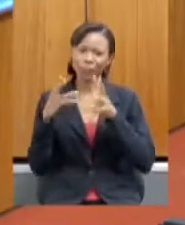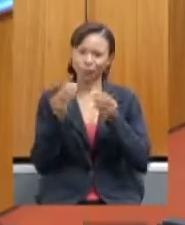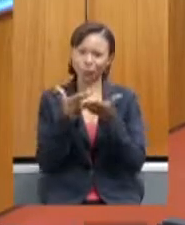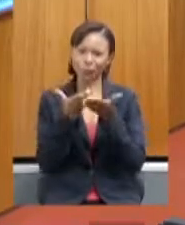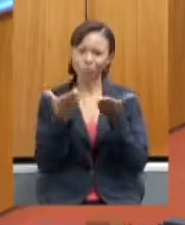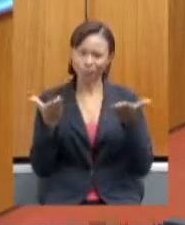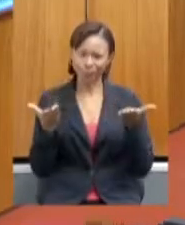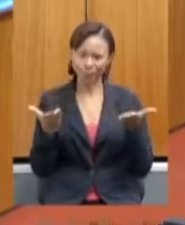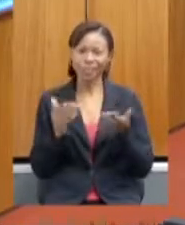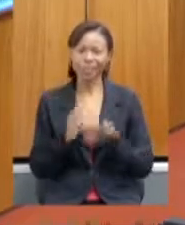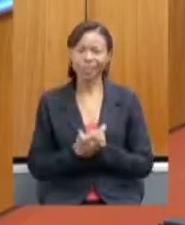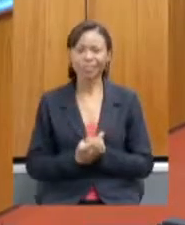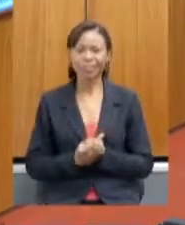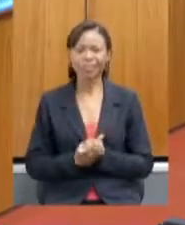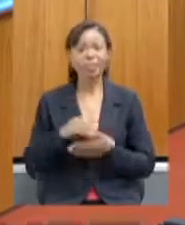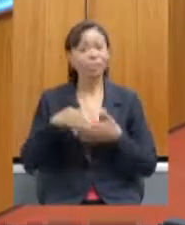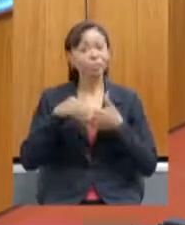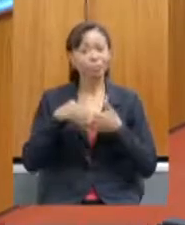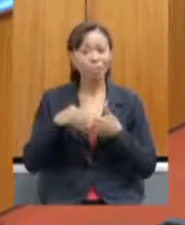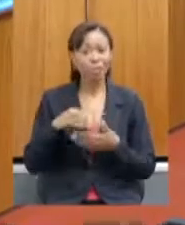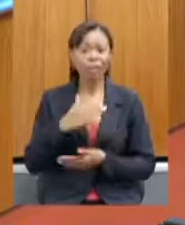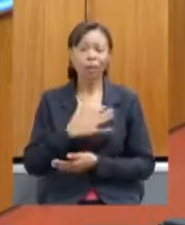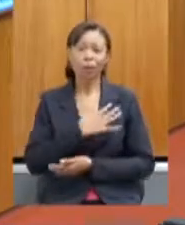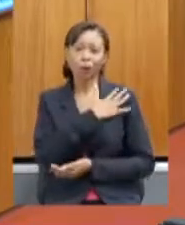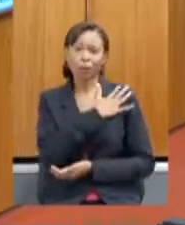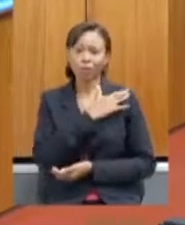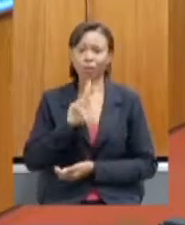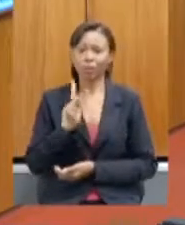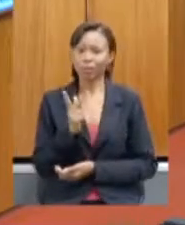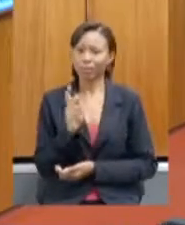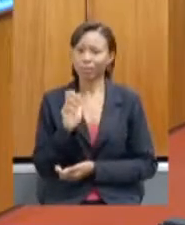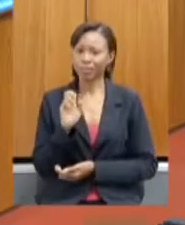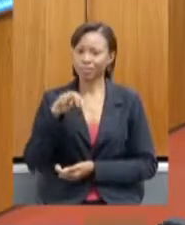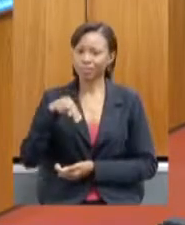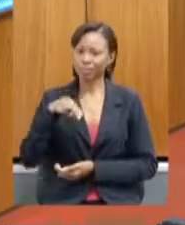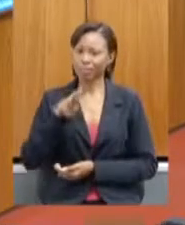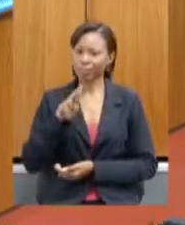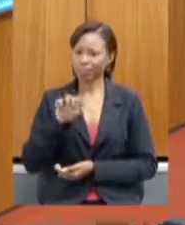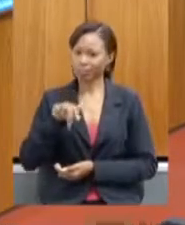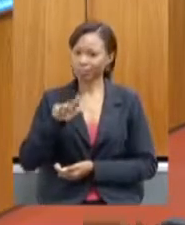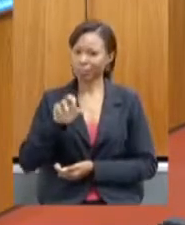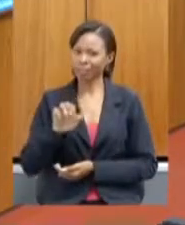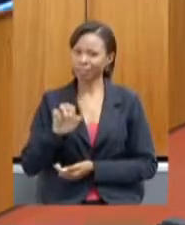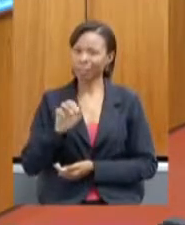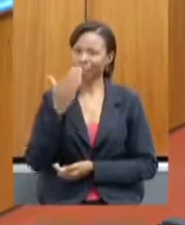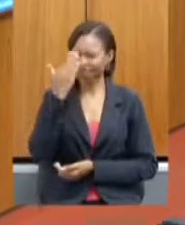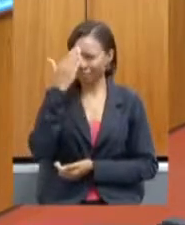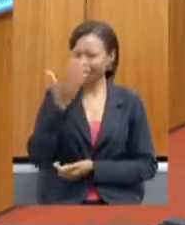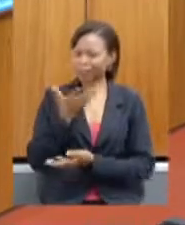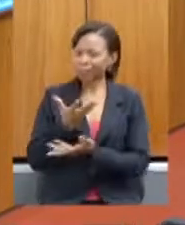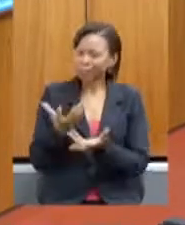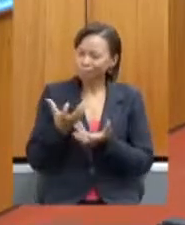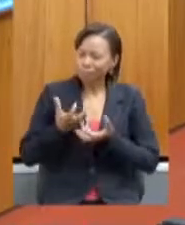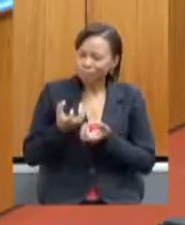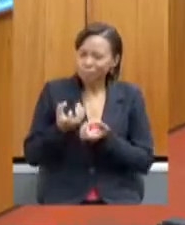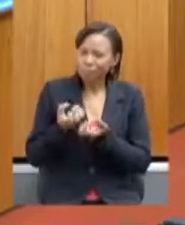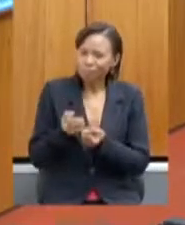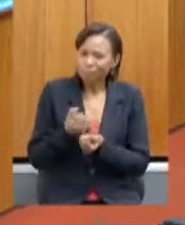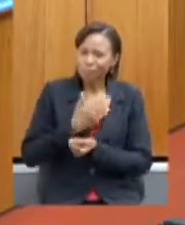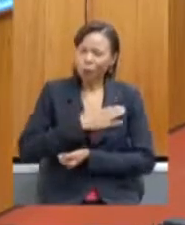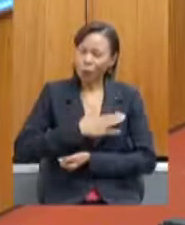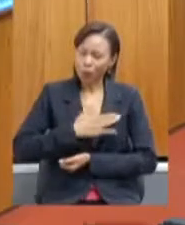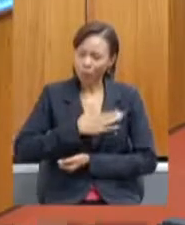Quero aqui cumprimentar o coronel Henrique, agradecer pela acolhida, tão calorosa como sempre. Muito obrigada, coronel.